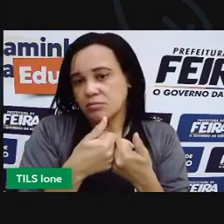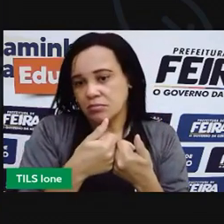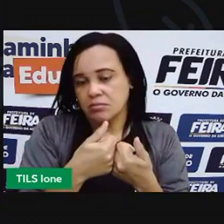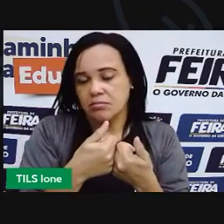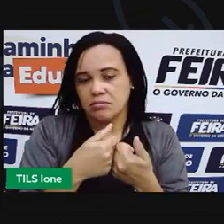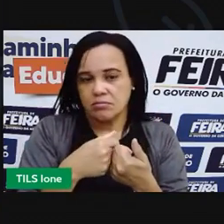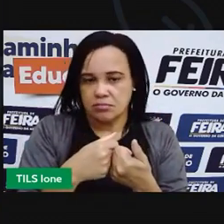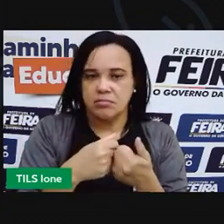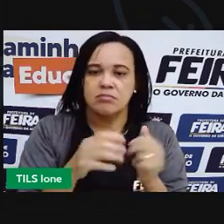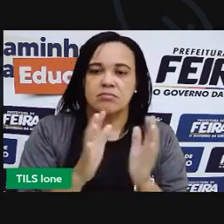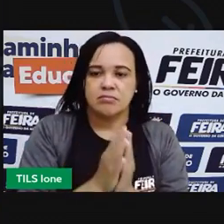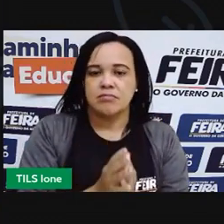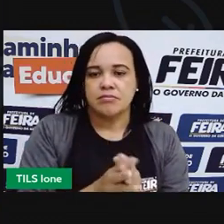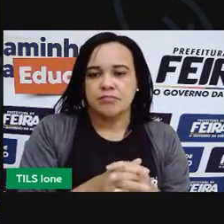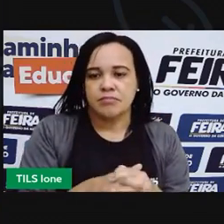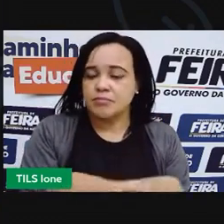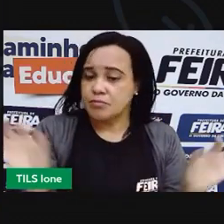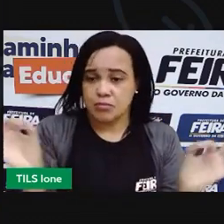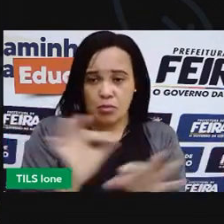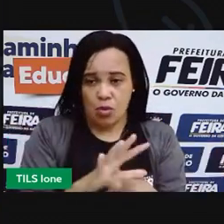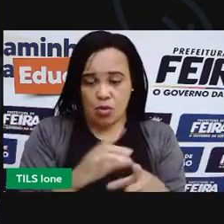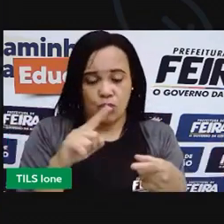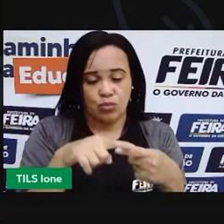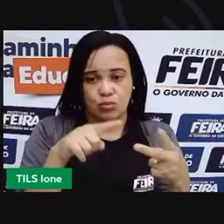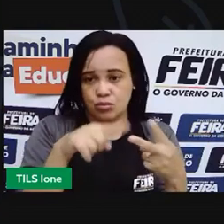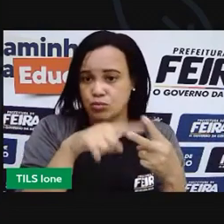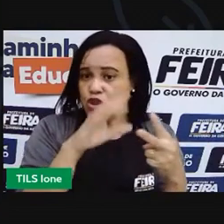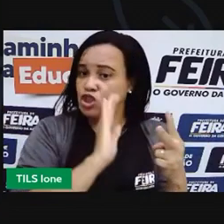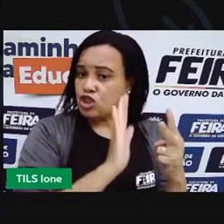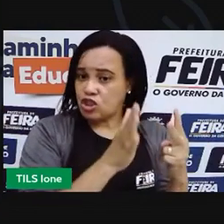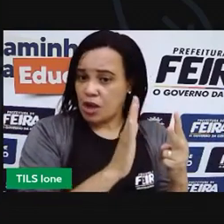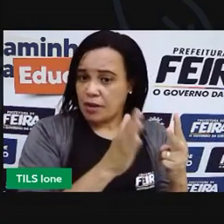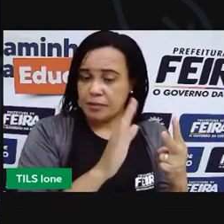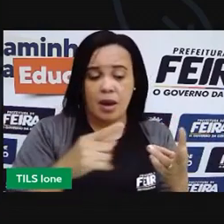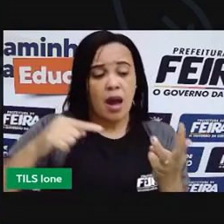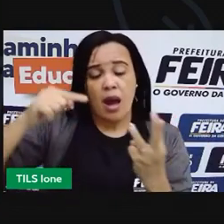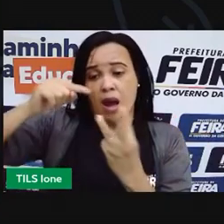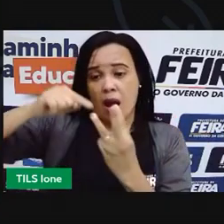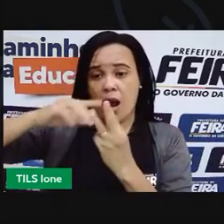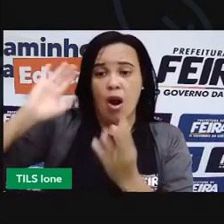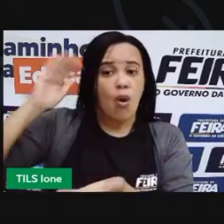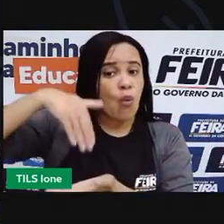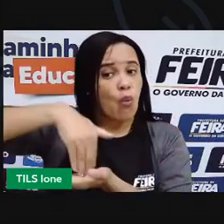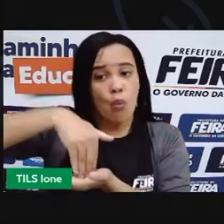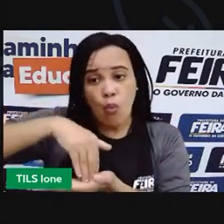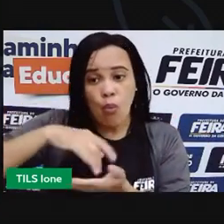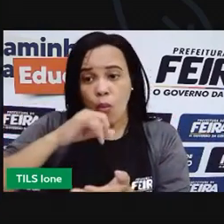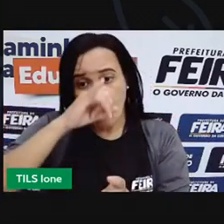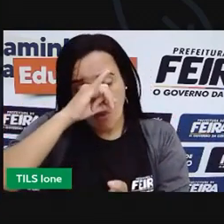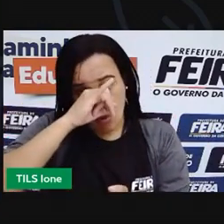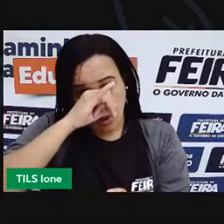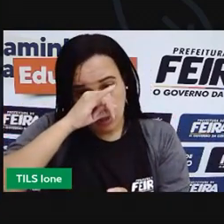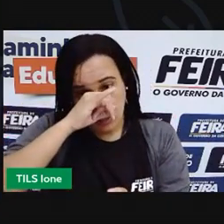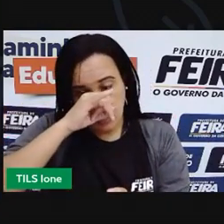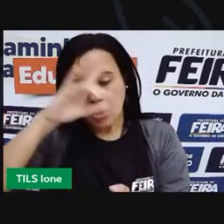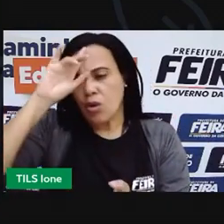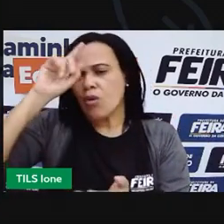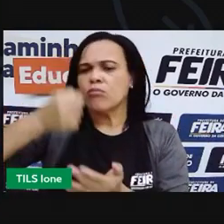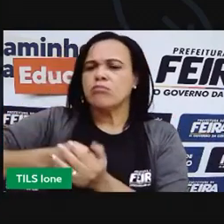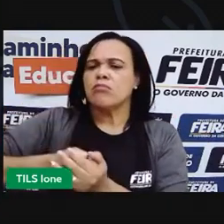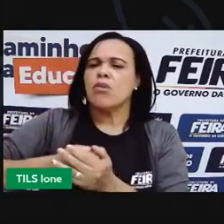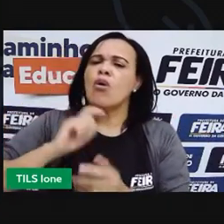muito longe. E o último irmãozinho, o último porquinho,